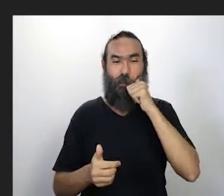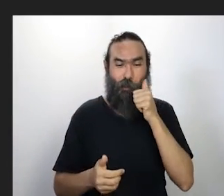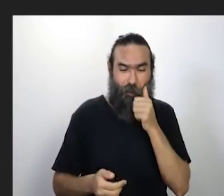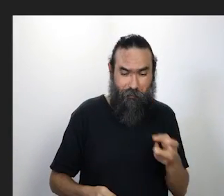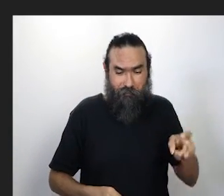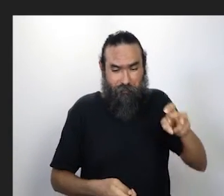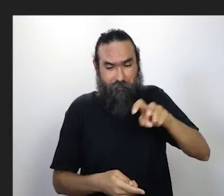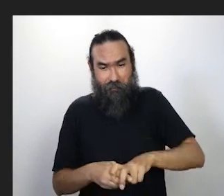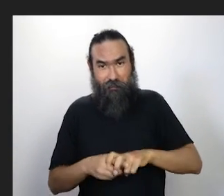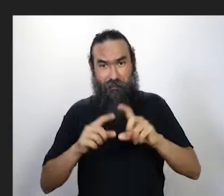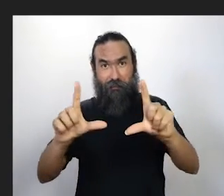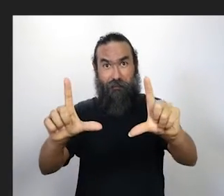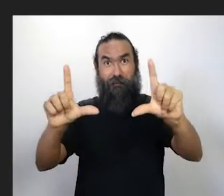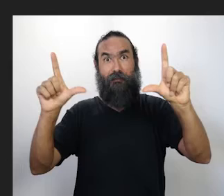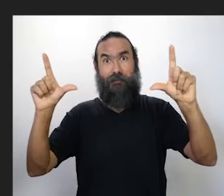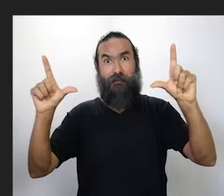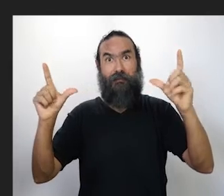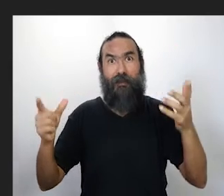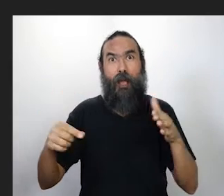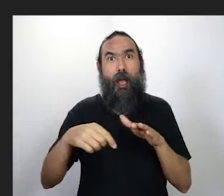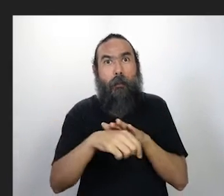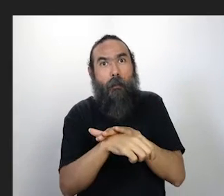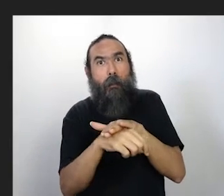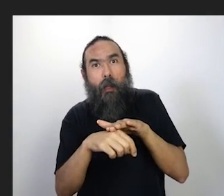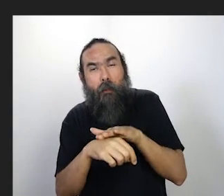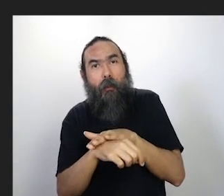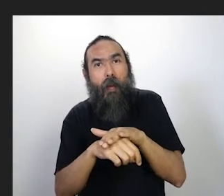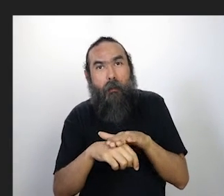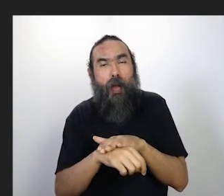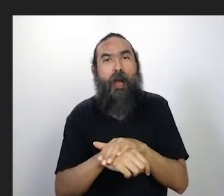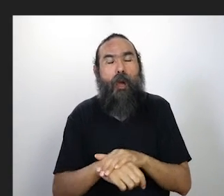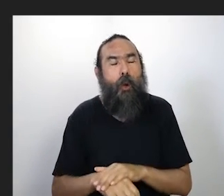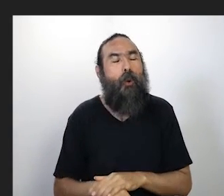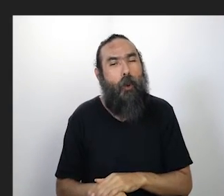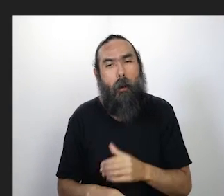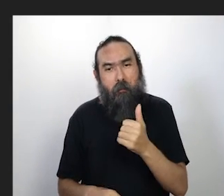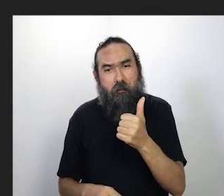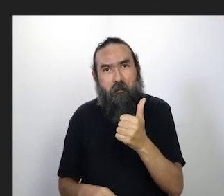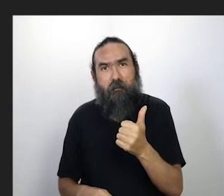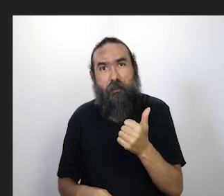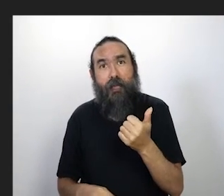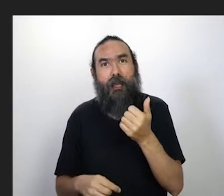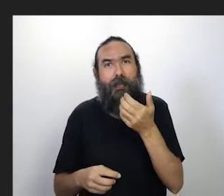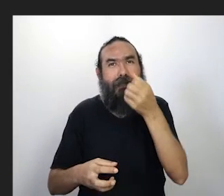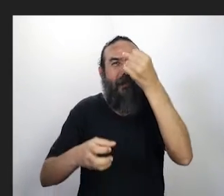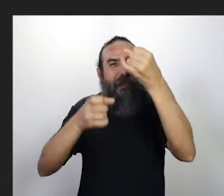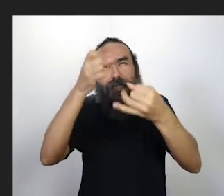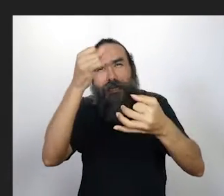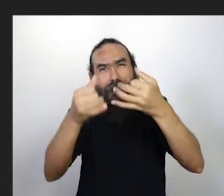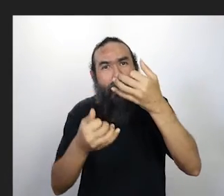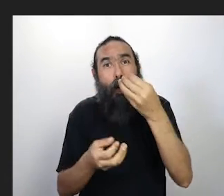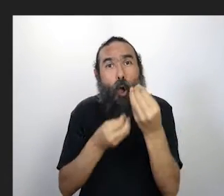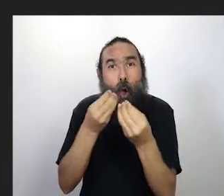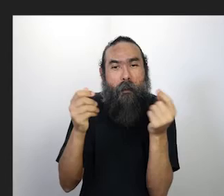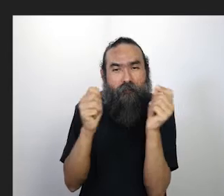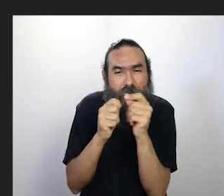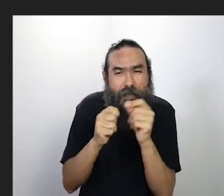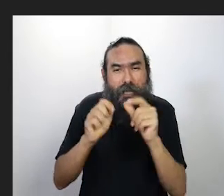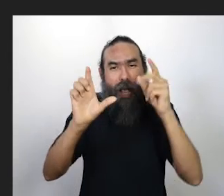do computador e começou a cantar como se tivesse sempre morado aqui dentro, assim, para ela não teve diferença nenhuma